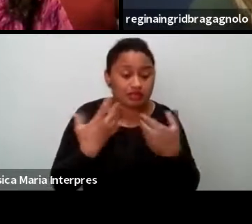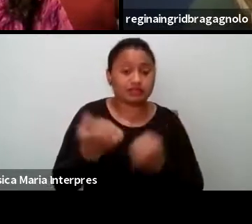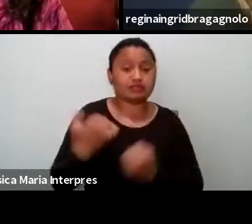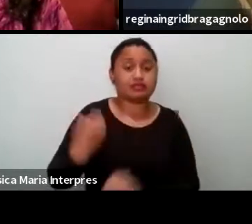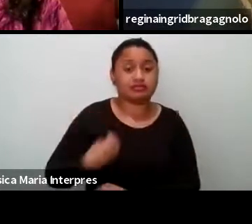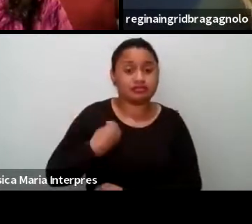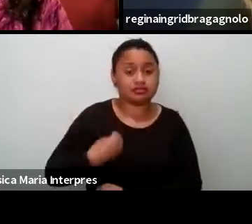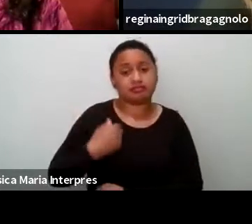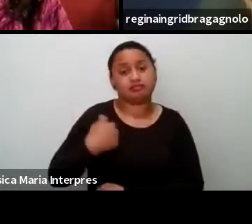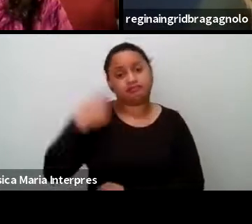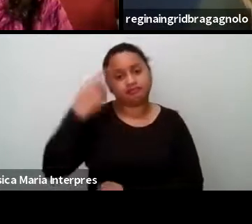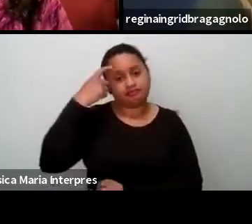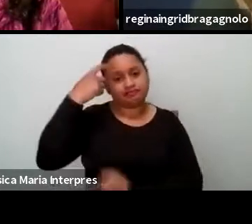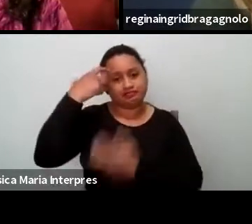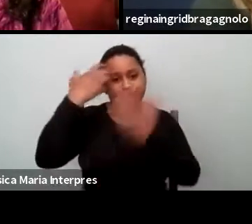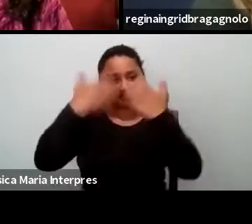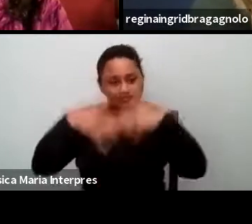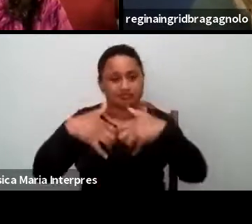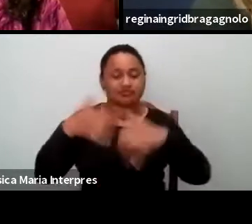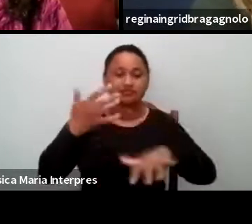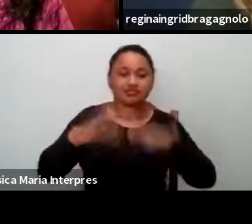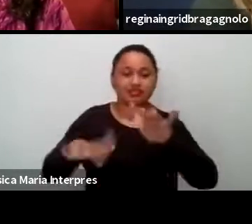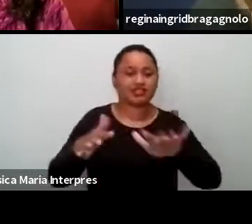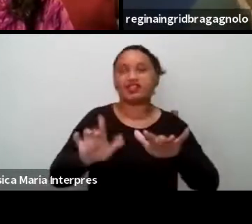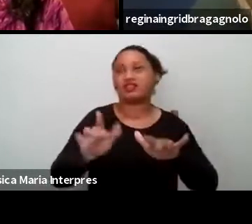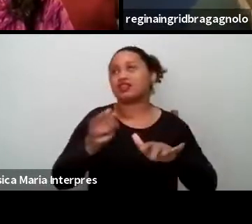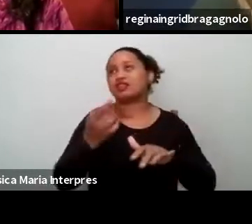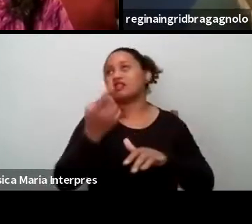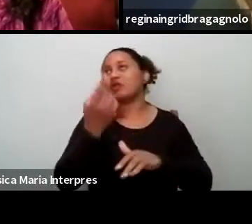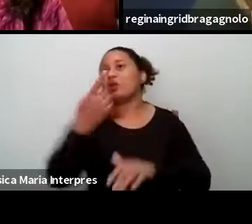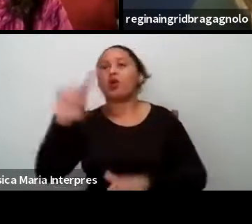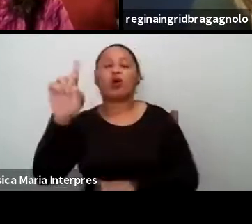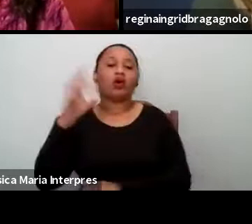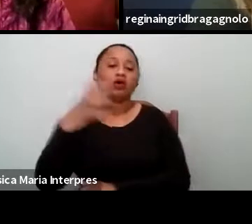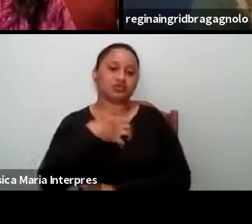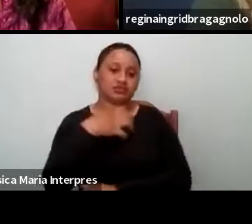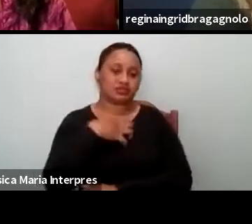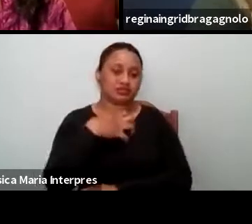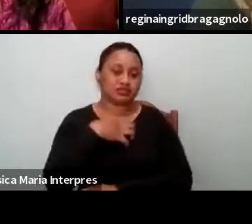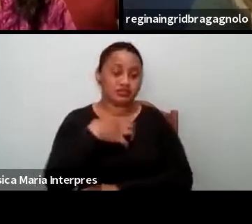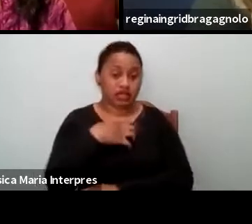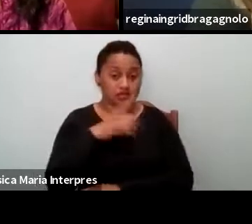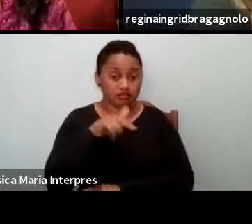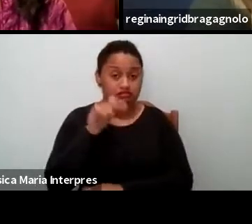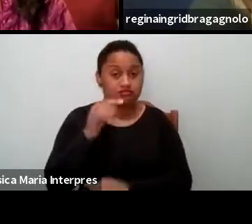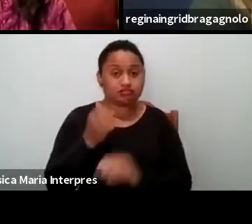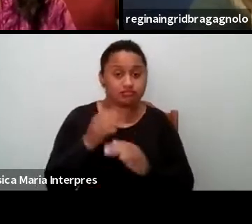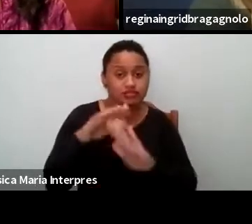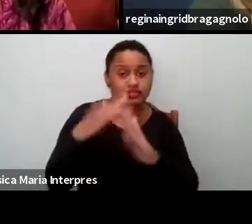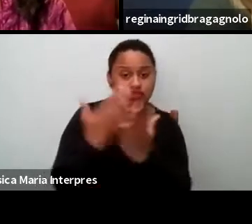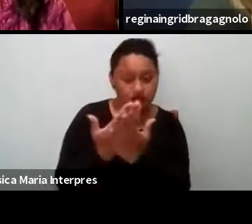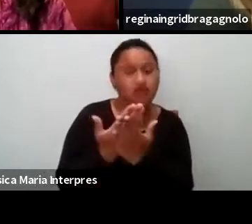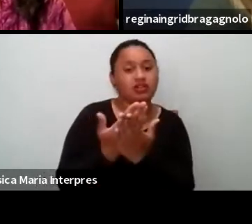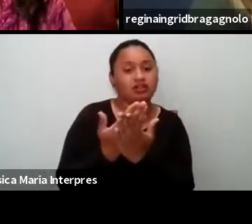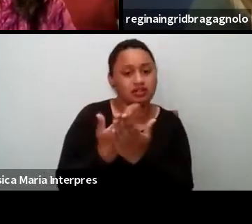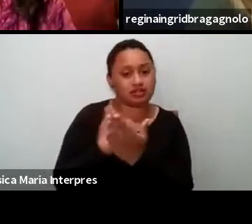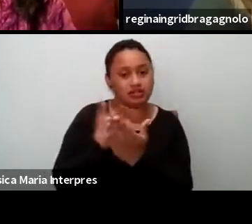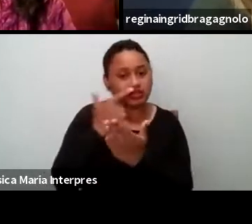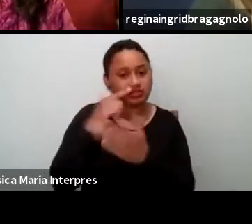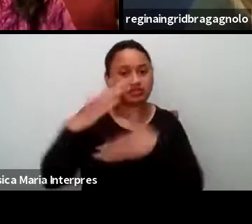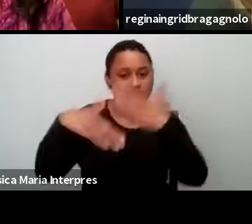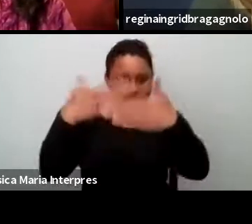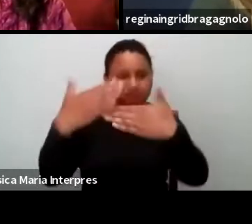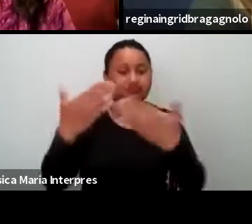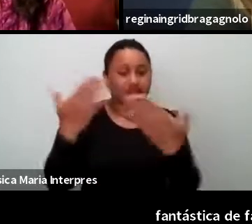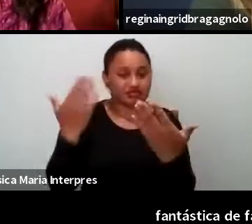pensamento? E talvez, não uma outra forma fantástica de fazer de escola, porque a gente já avançou sobre isso, né?